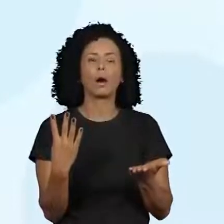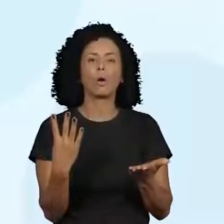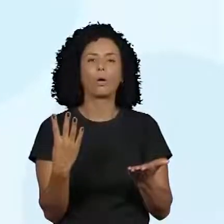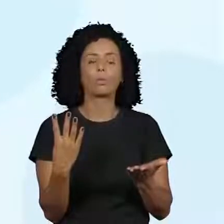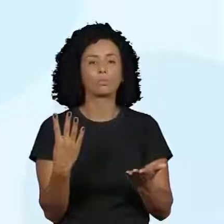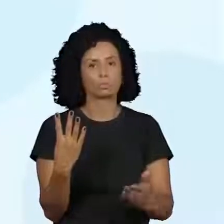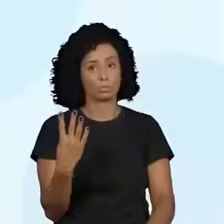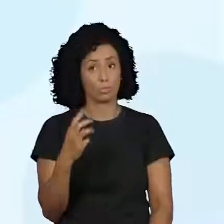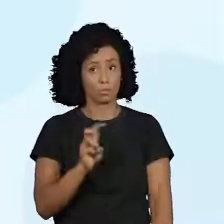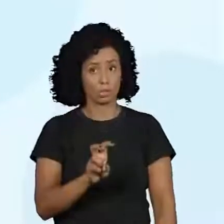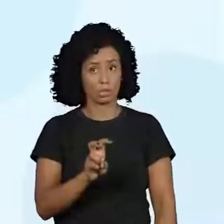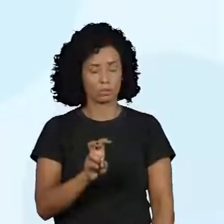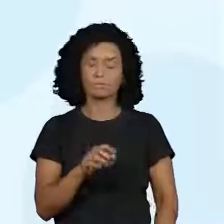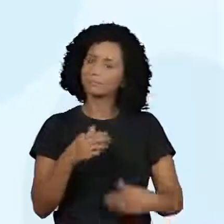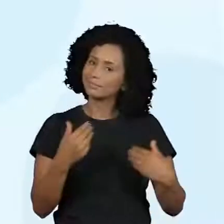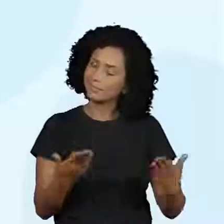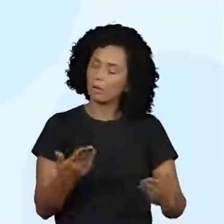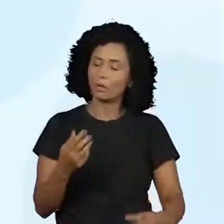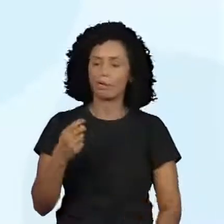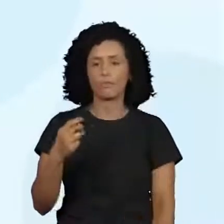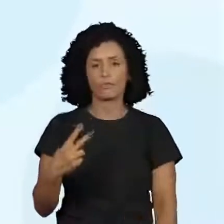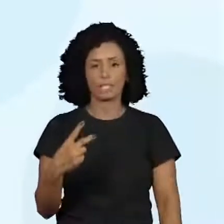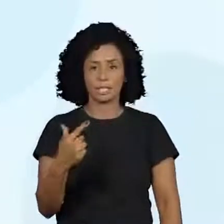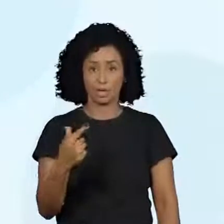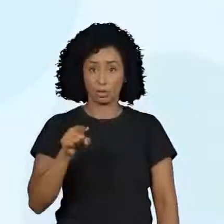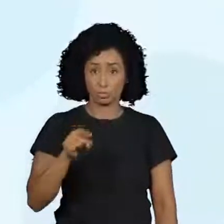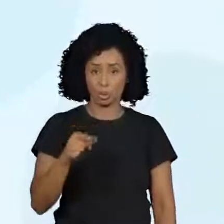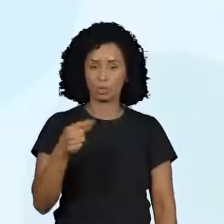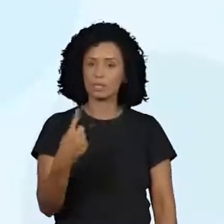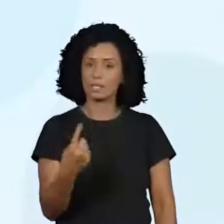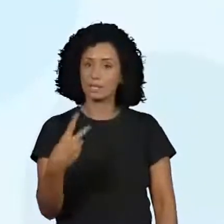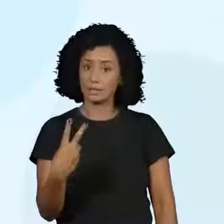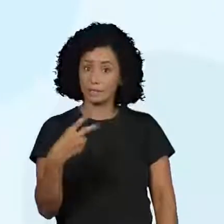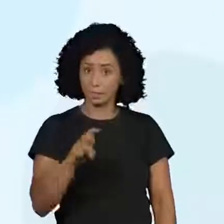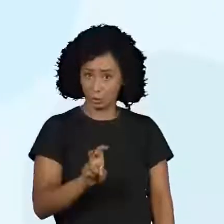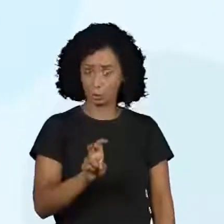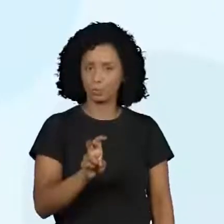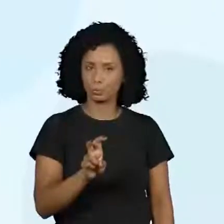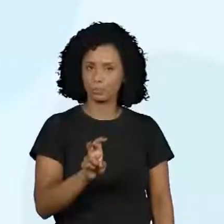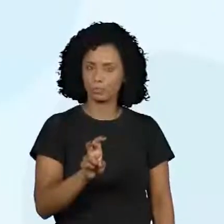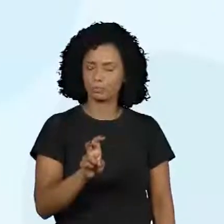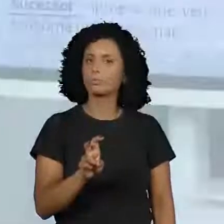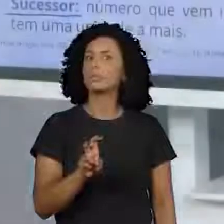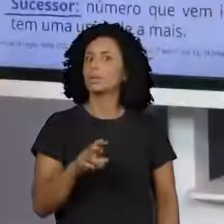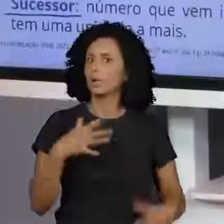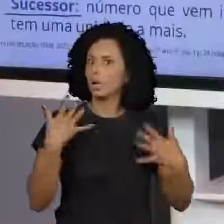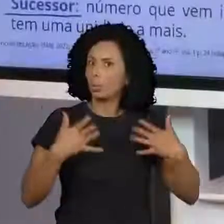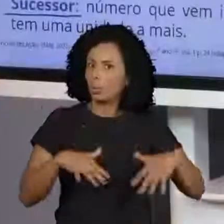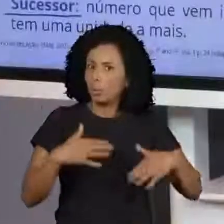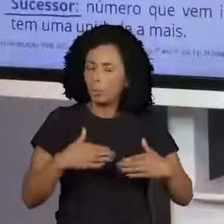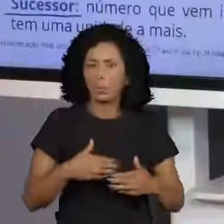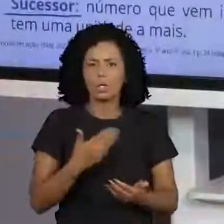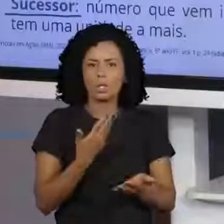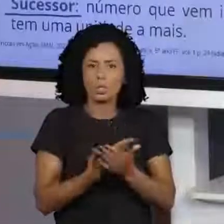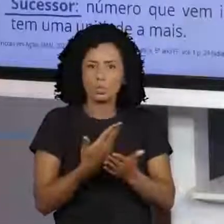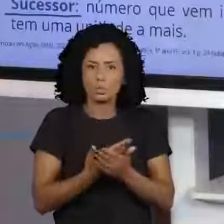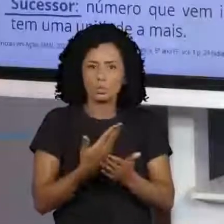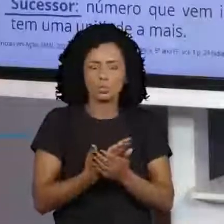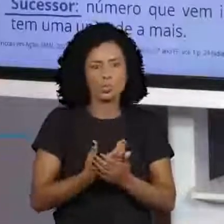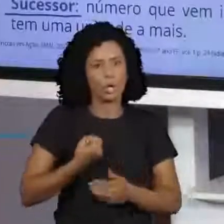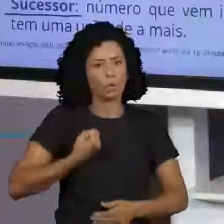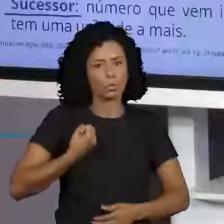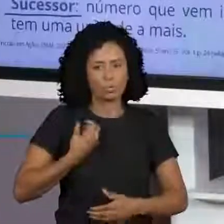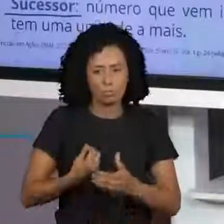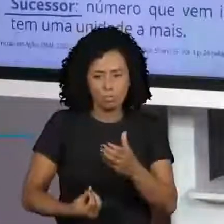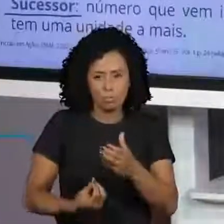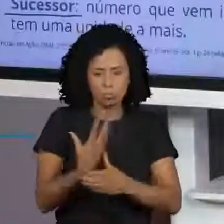cento e vinte e cinco. Olha só, como estudar a origem dos números ajuda a